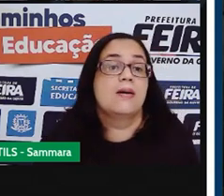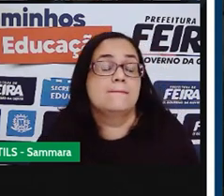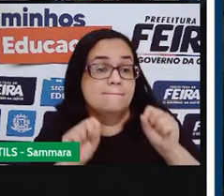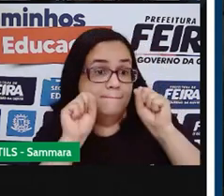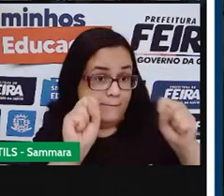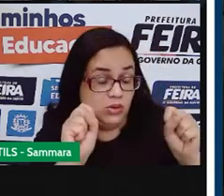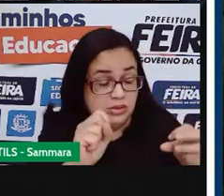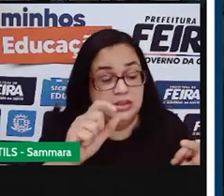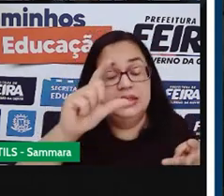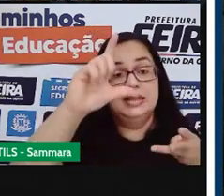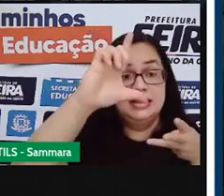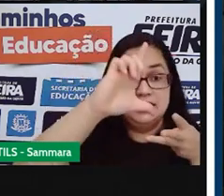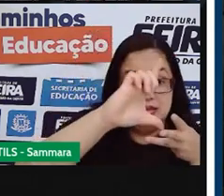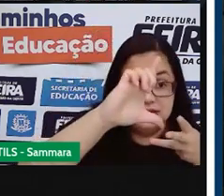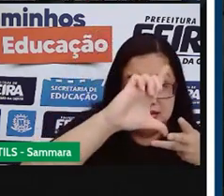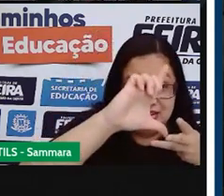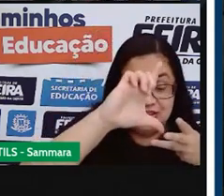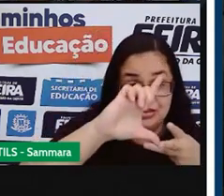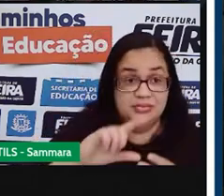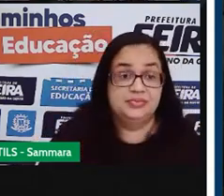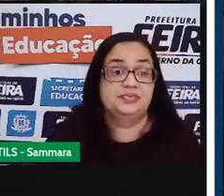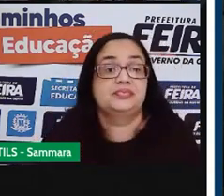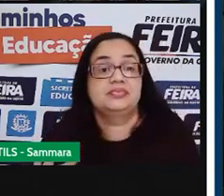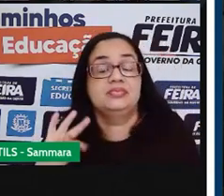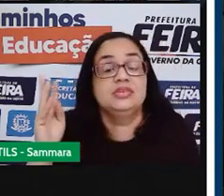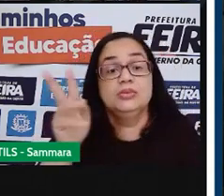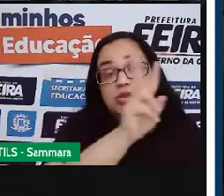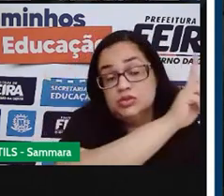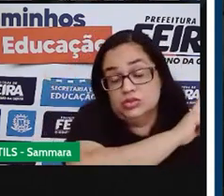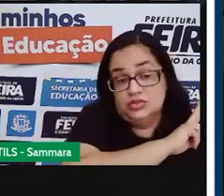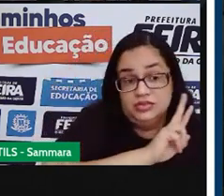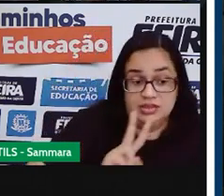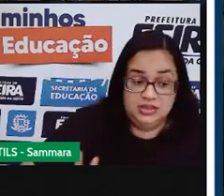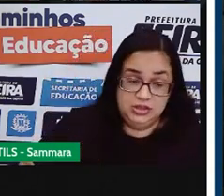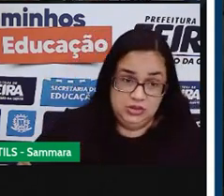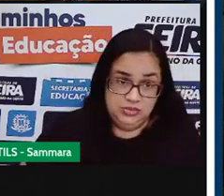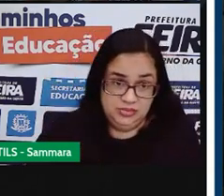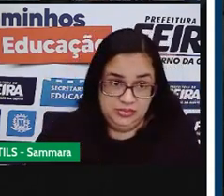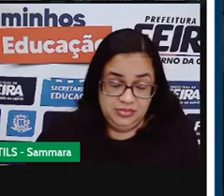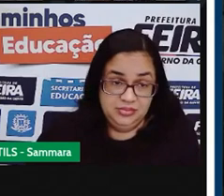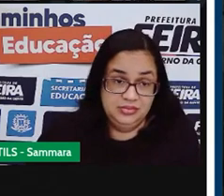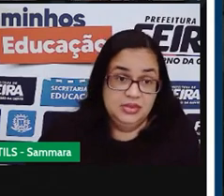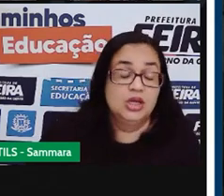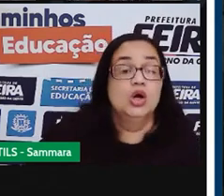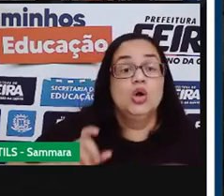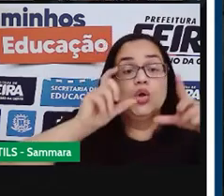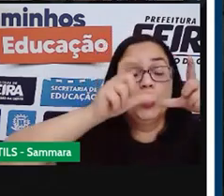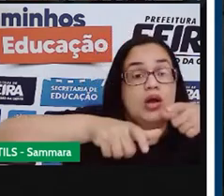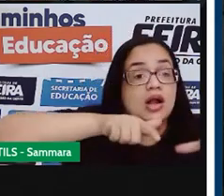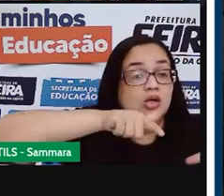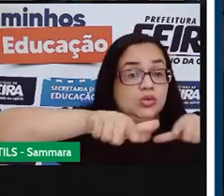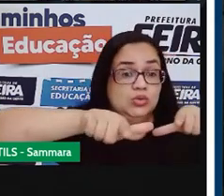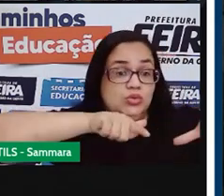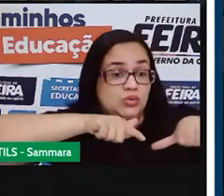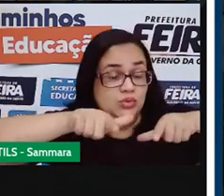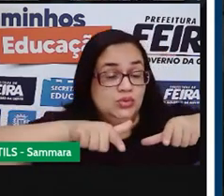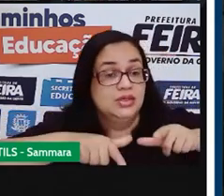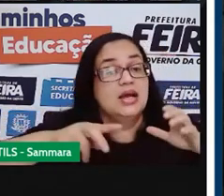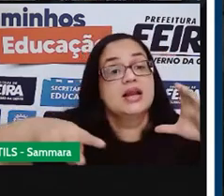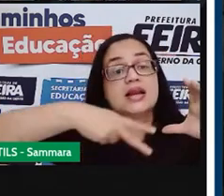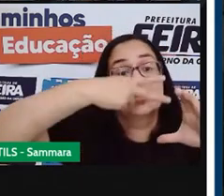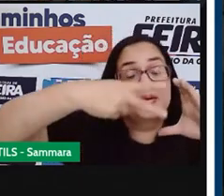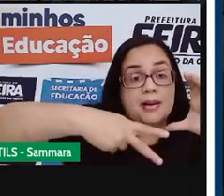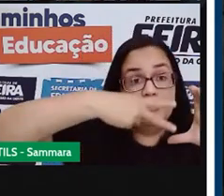legislativo, ele é exercido pelos vereadores e o local de trabalho é a Câmara